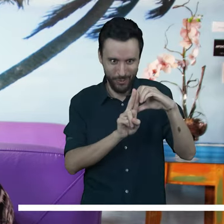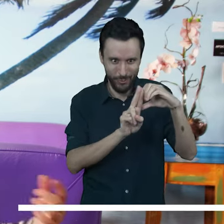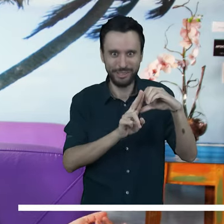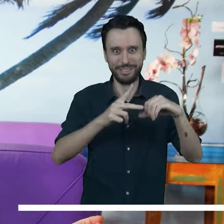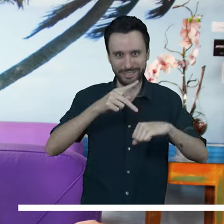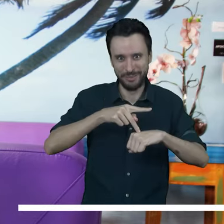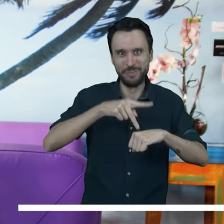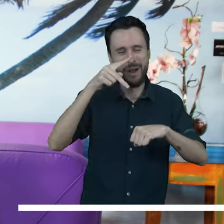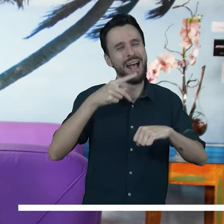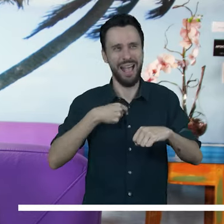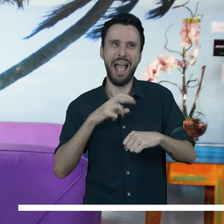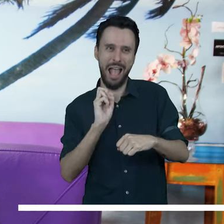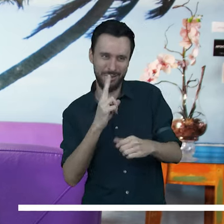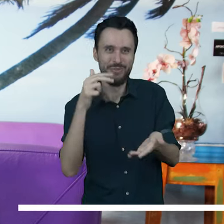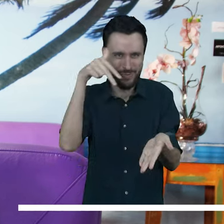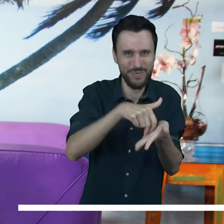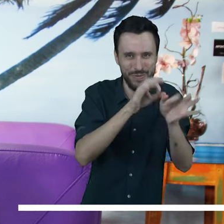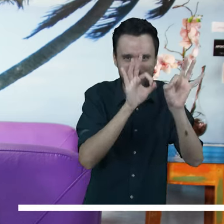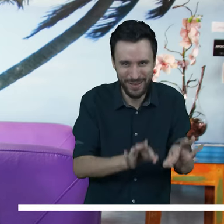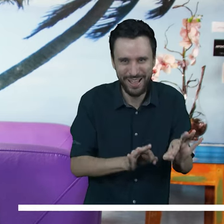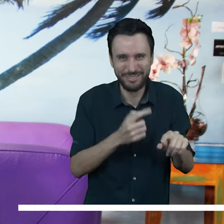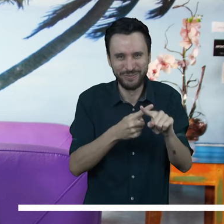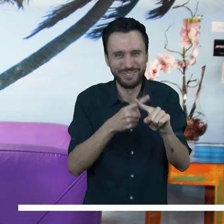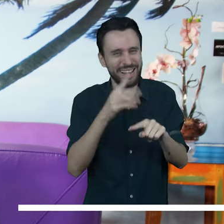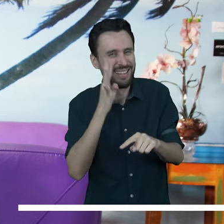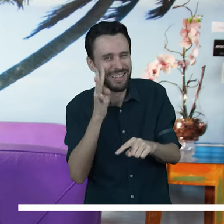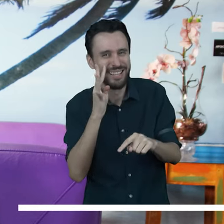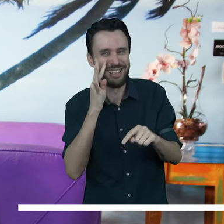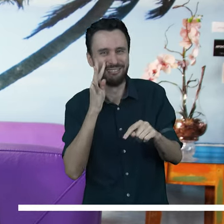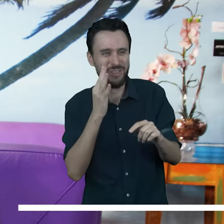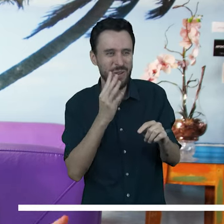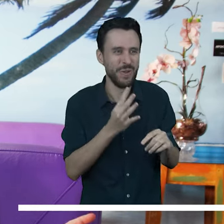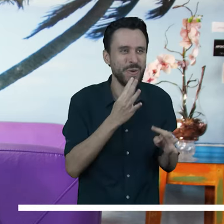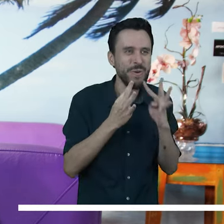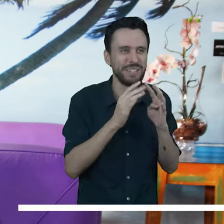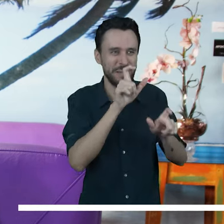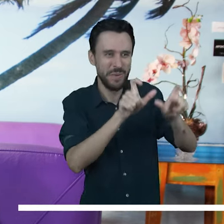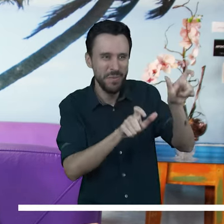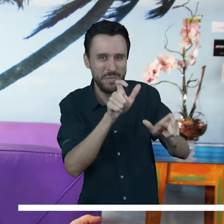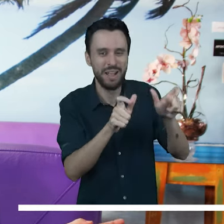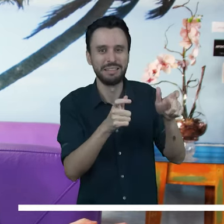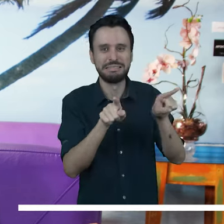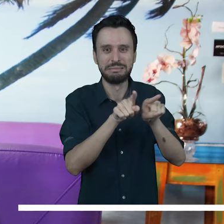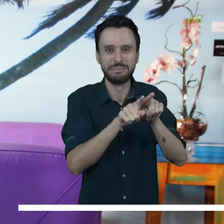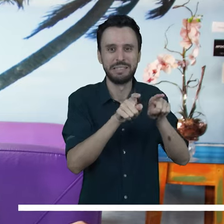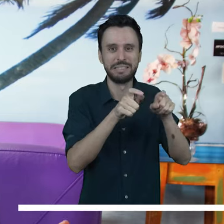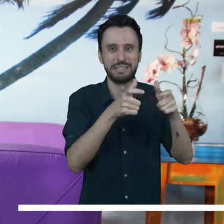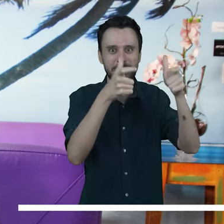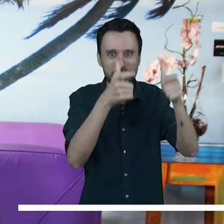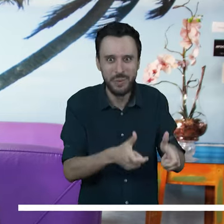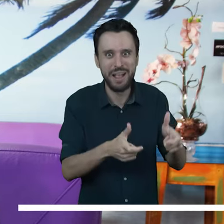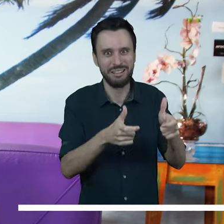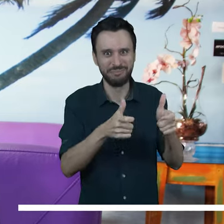com o curso. E falei, ah, vou lá conhecer a unidade física, porque vai ser legal saber como que é, né? O